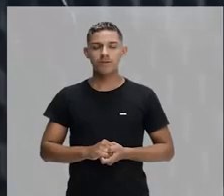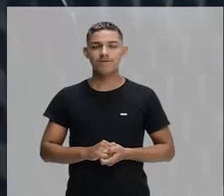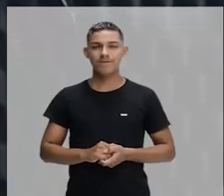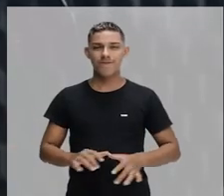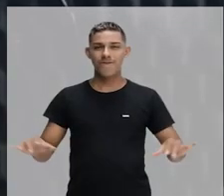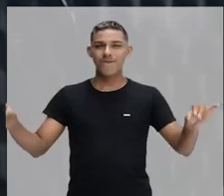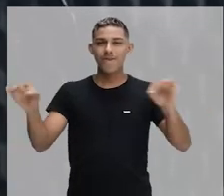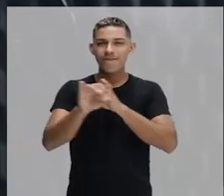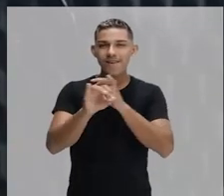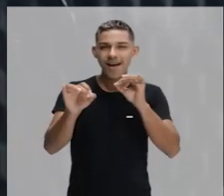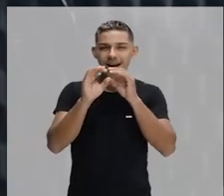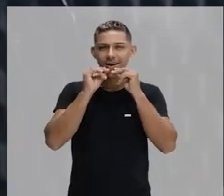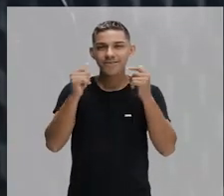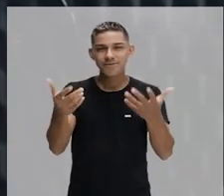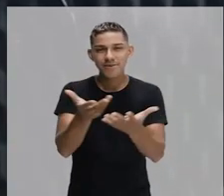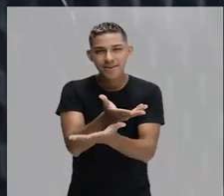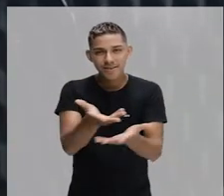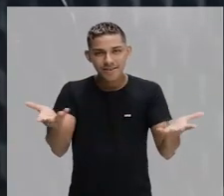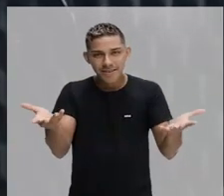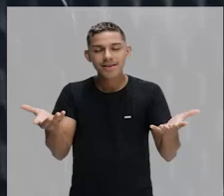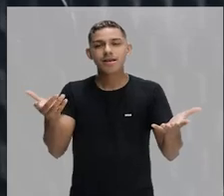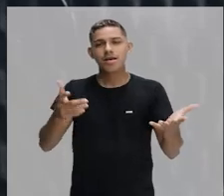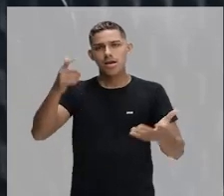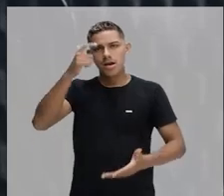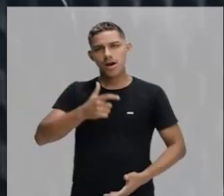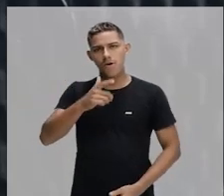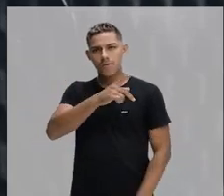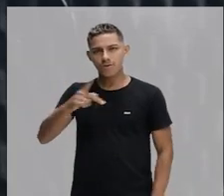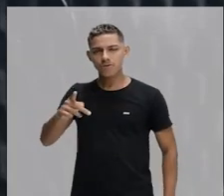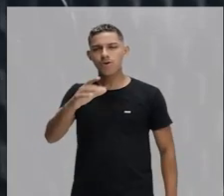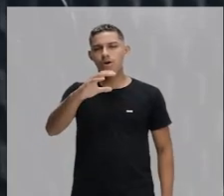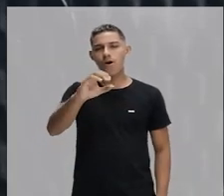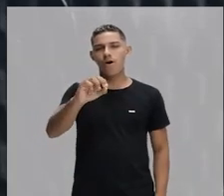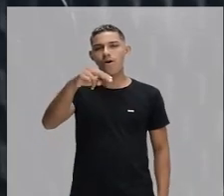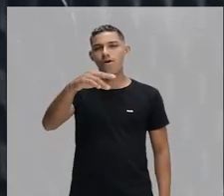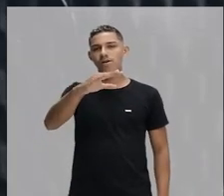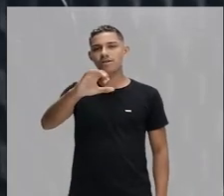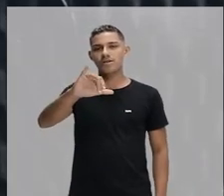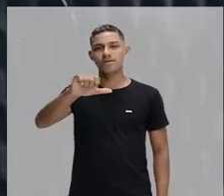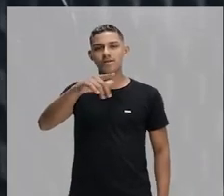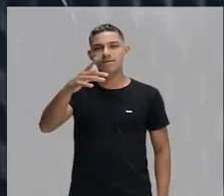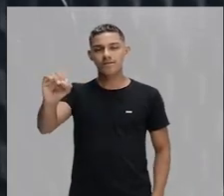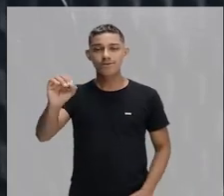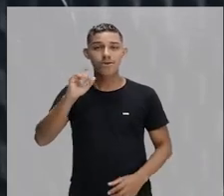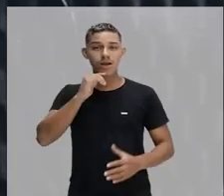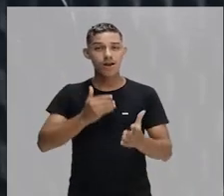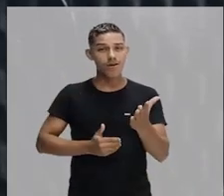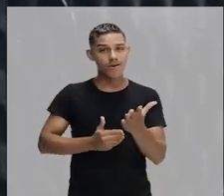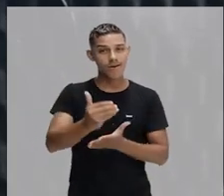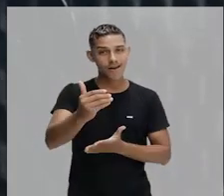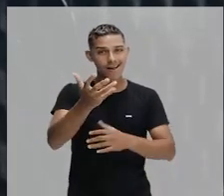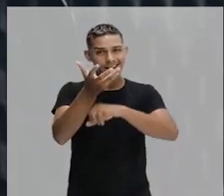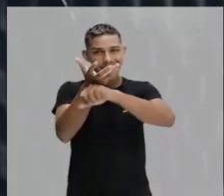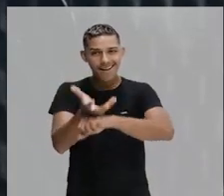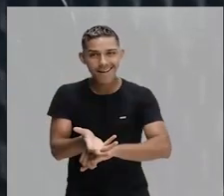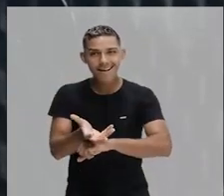Olá pessoal, tudo bem com vocês? Sou professora Conceição Alencar e começa agora a sua aula de língua portuguesa.